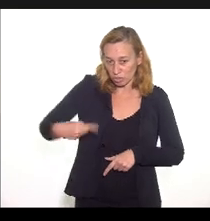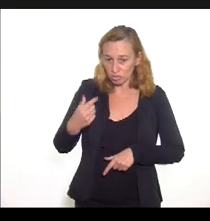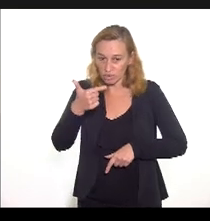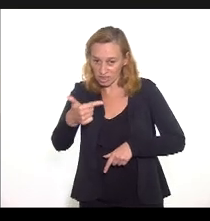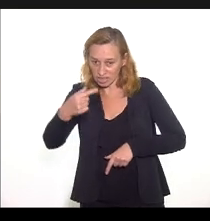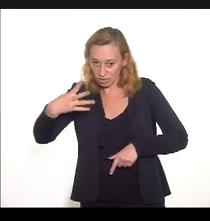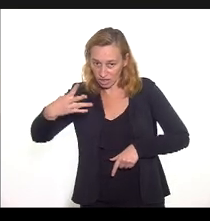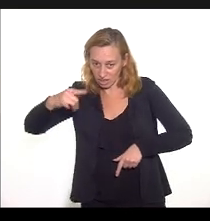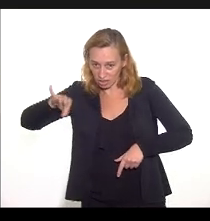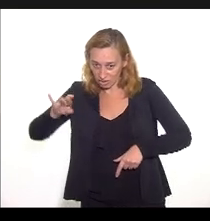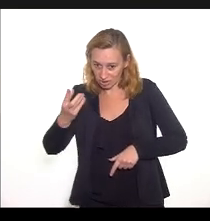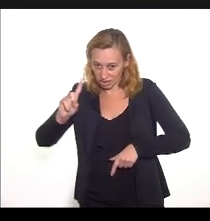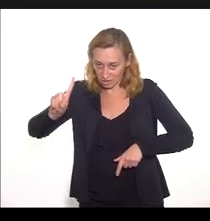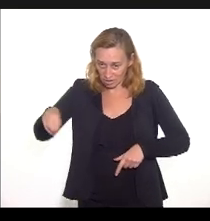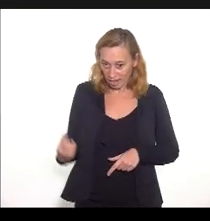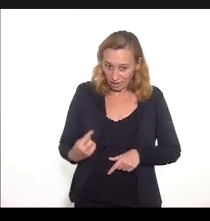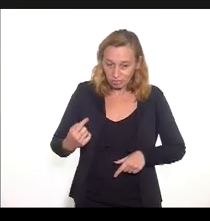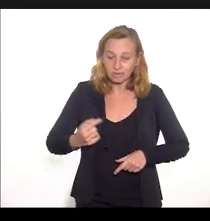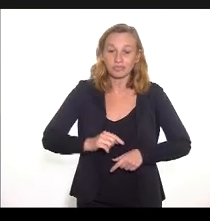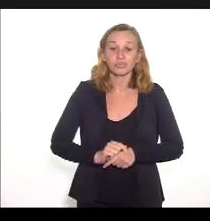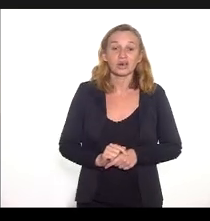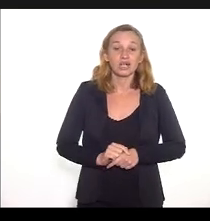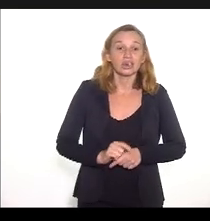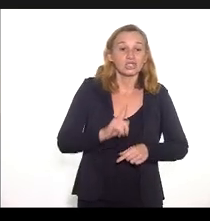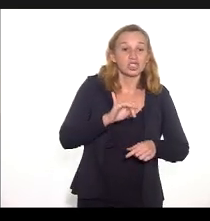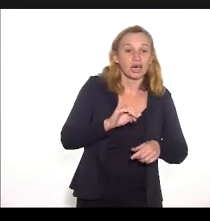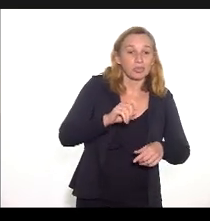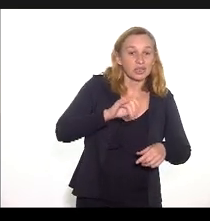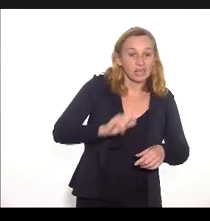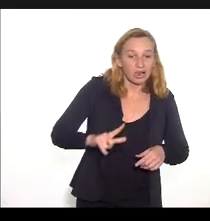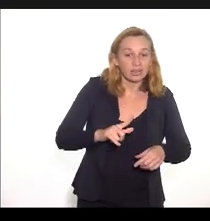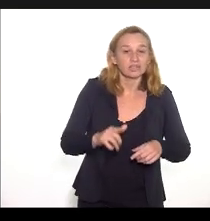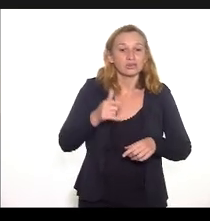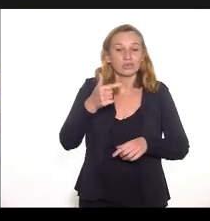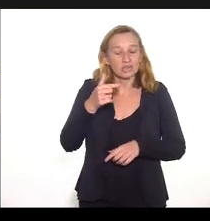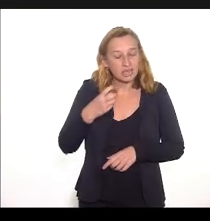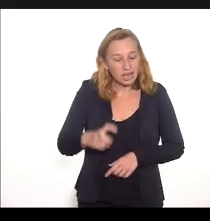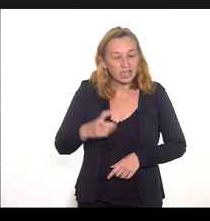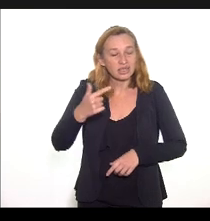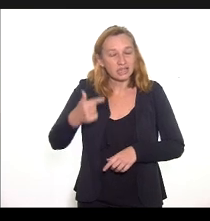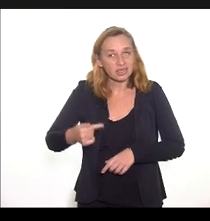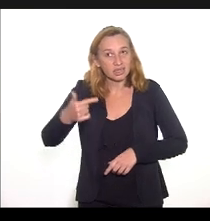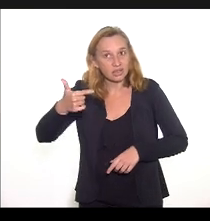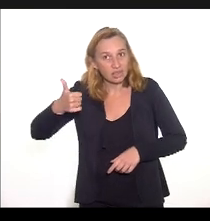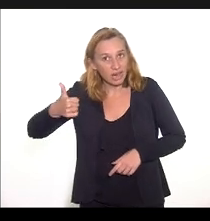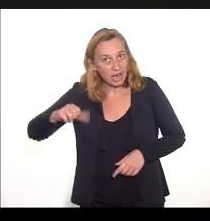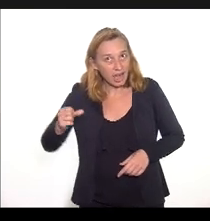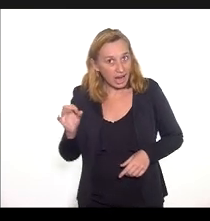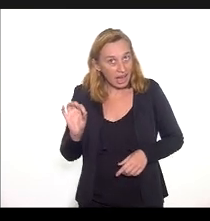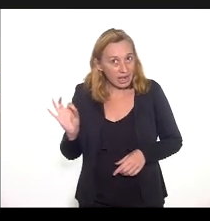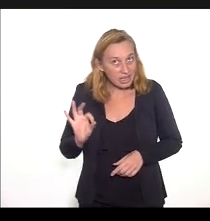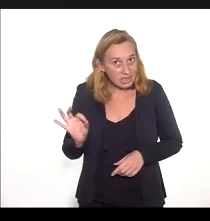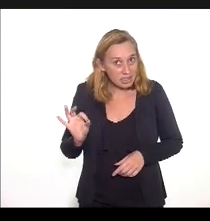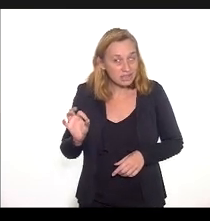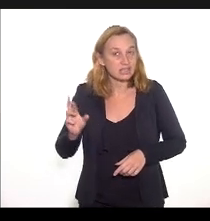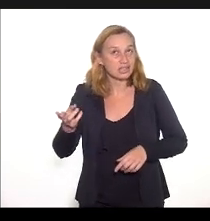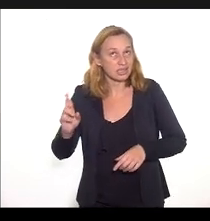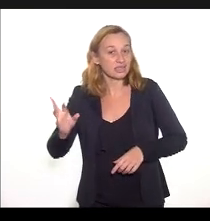,28, de capital R$ 262.158,02,